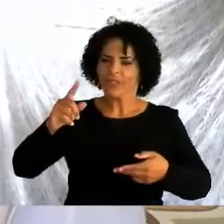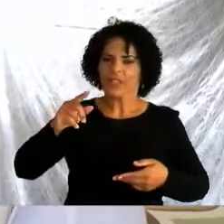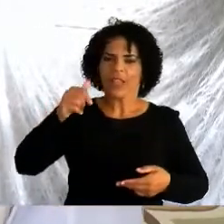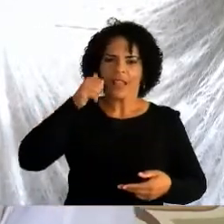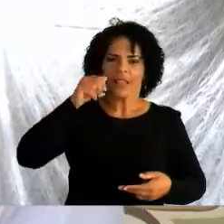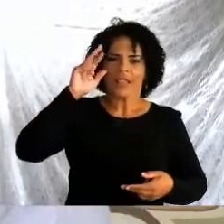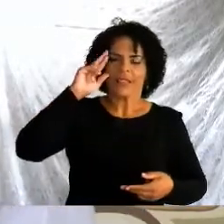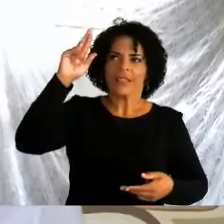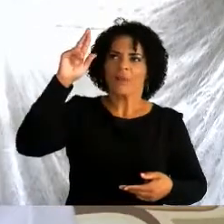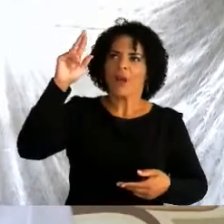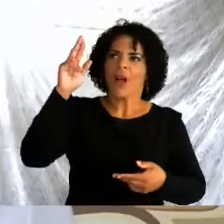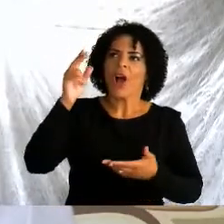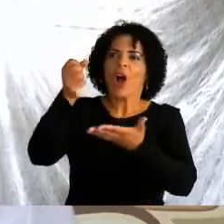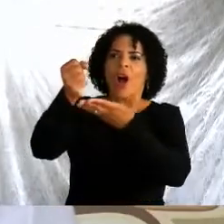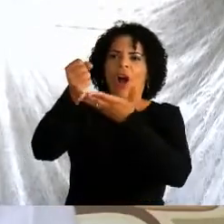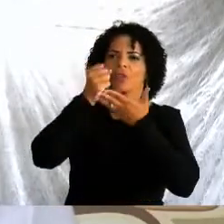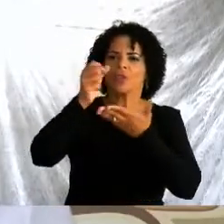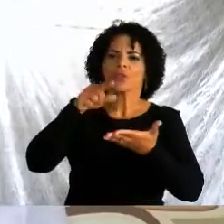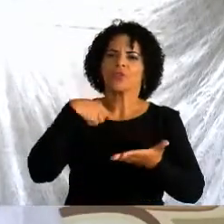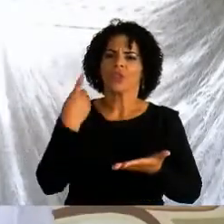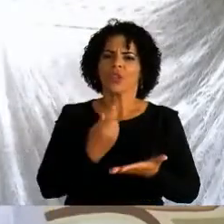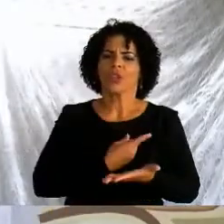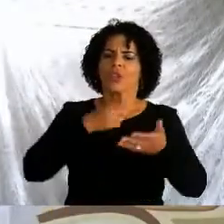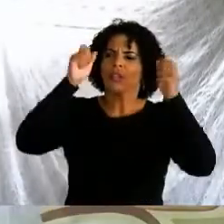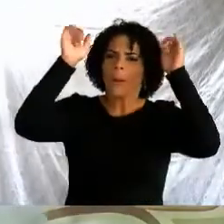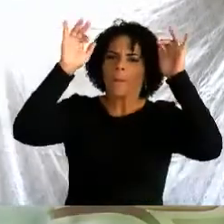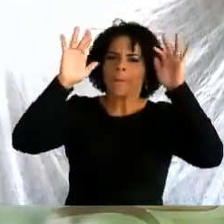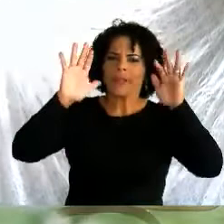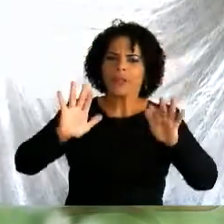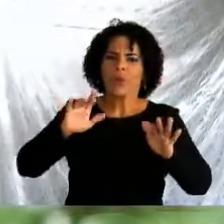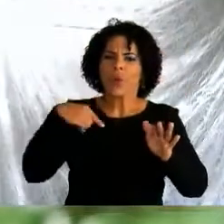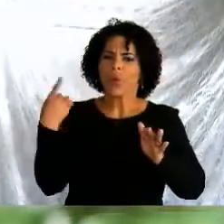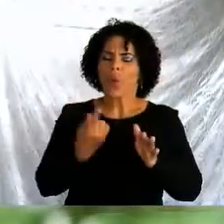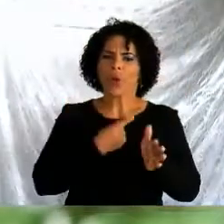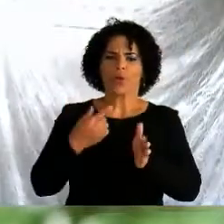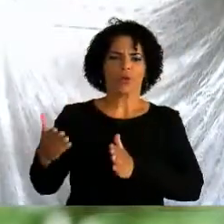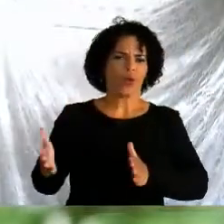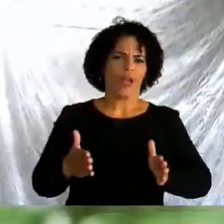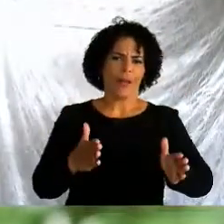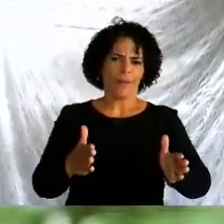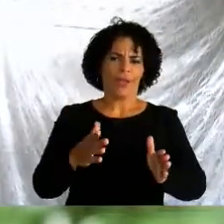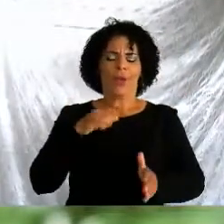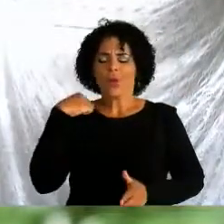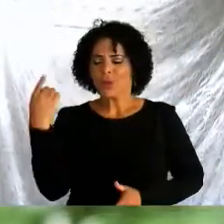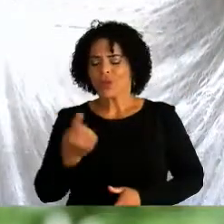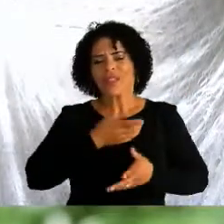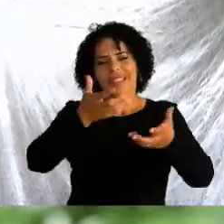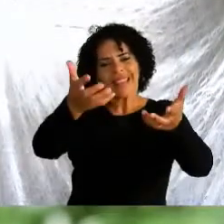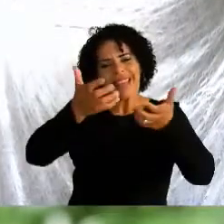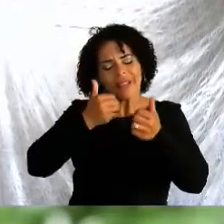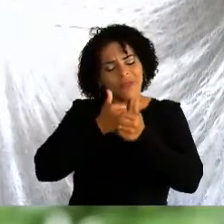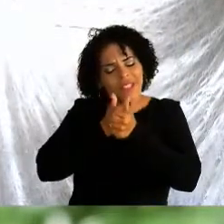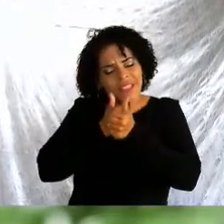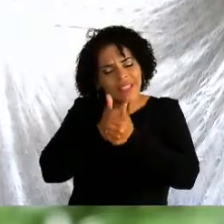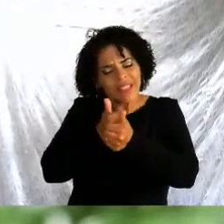rugai por nós. Abençoa nossos passos como discípulos missionários.